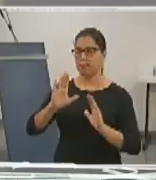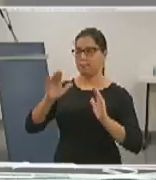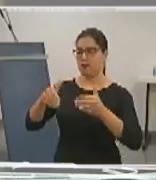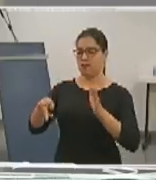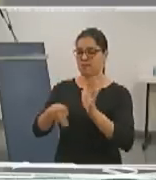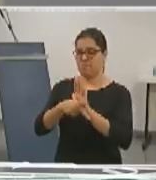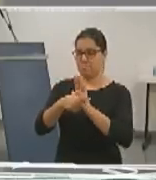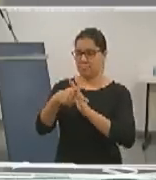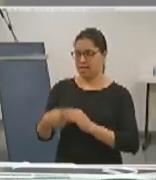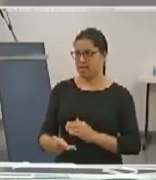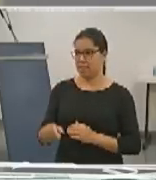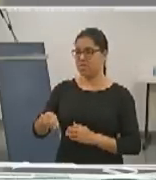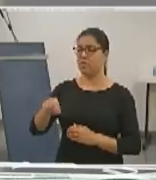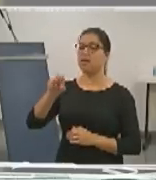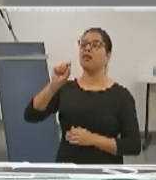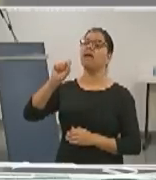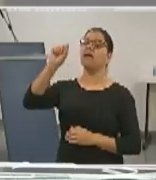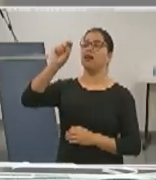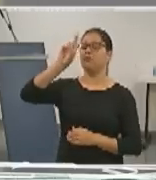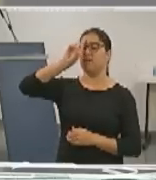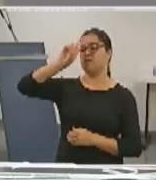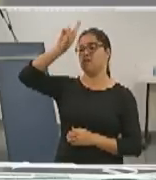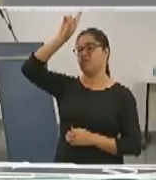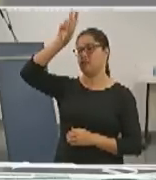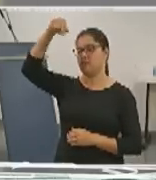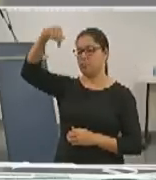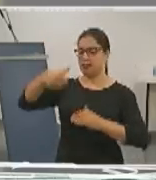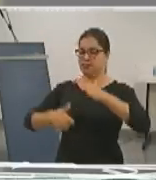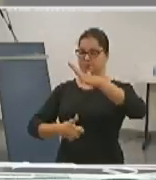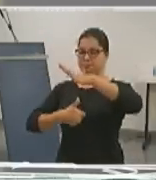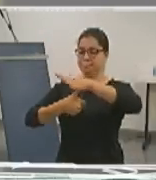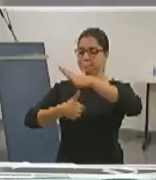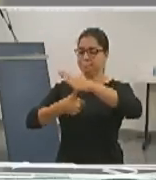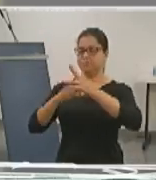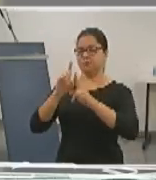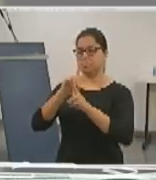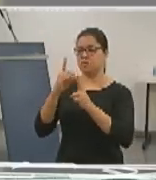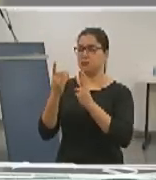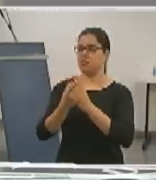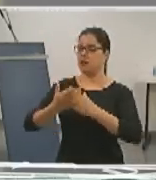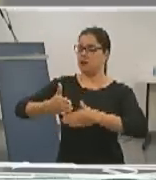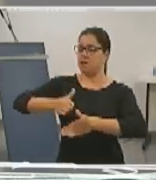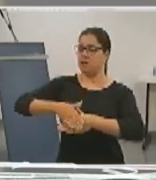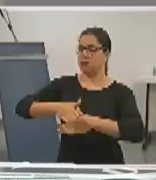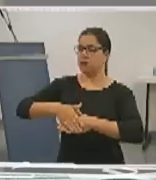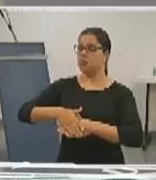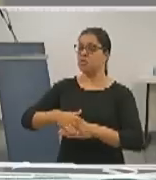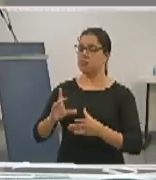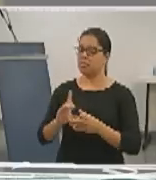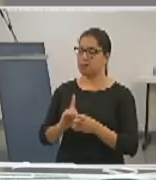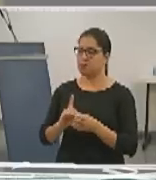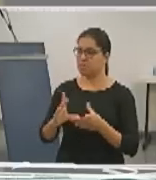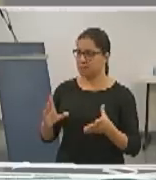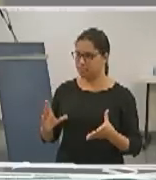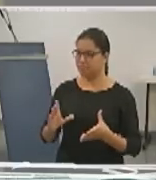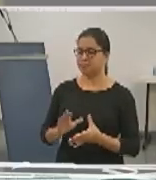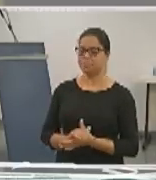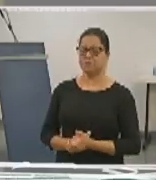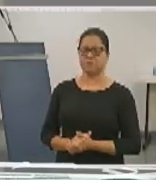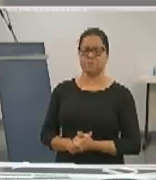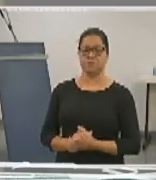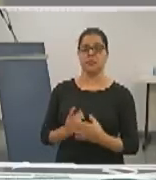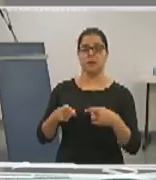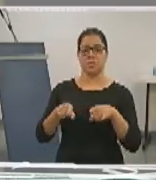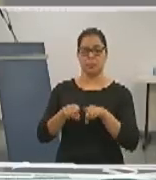definição da reitoria da UFGD, com garantia da autonomia universitária e de seus princípios democráticos. Quero ressaltar que em alguns momentos